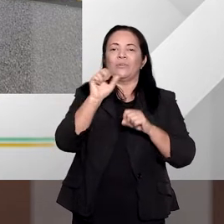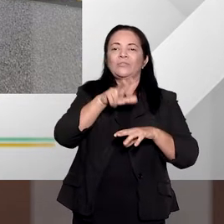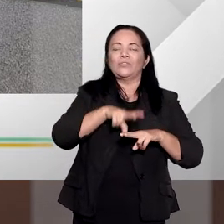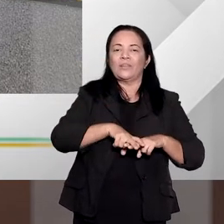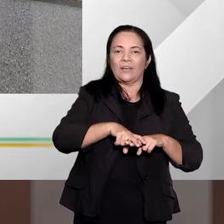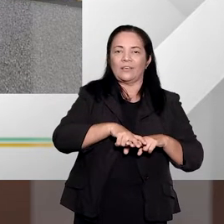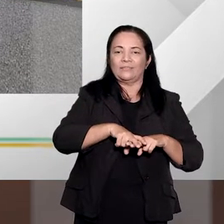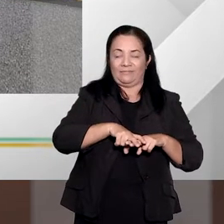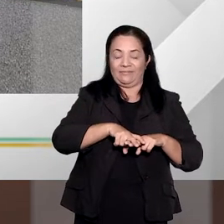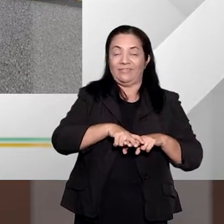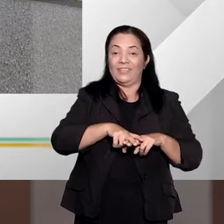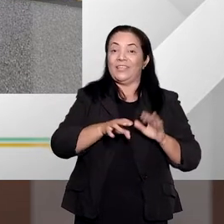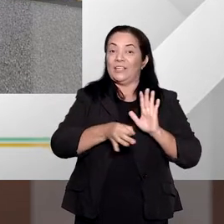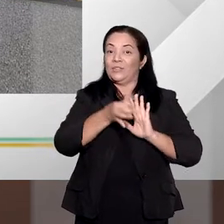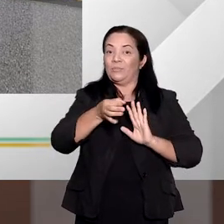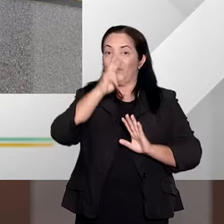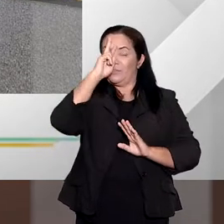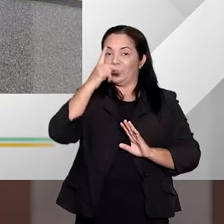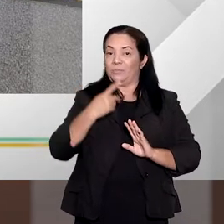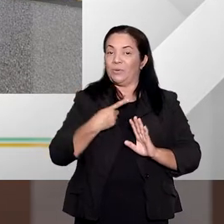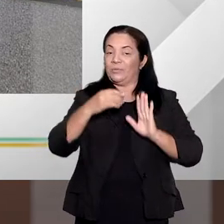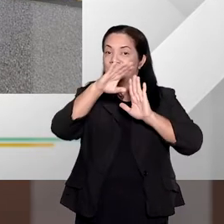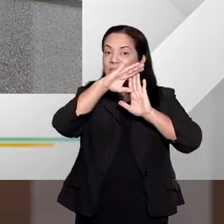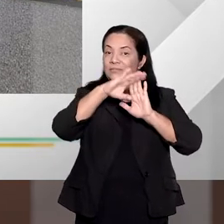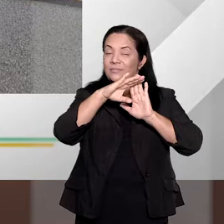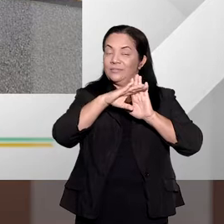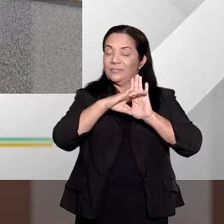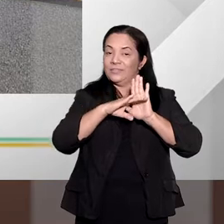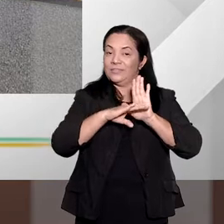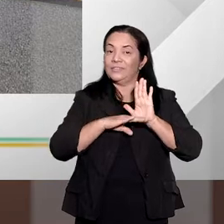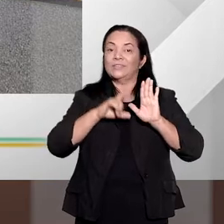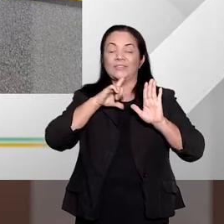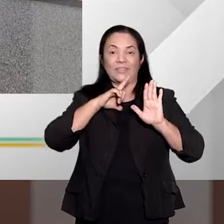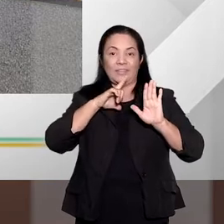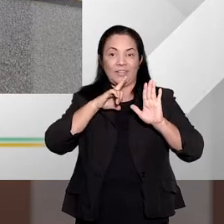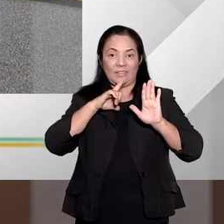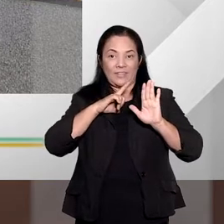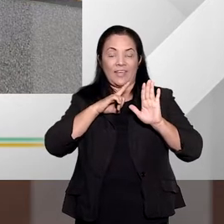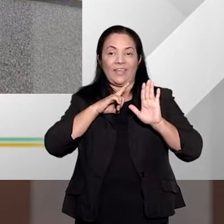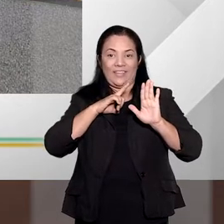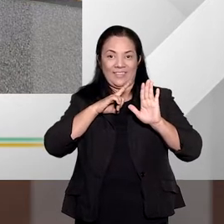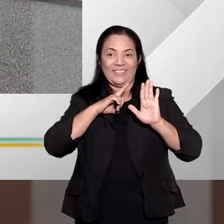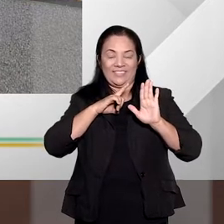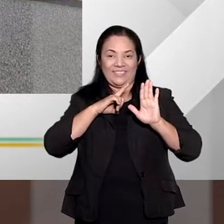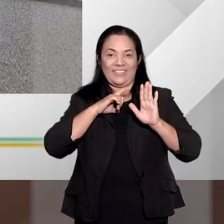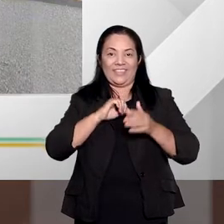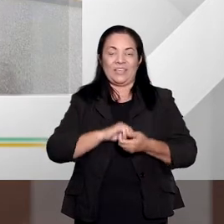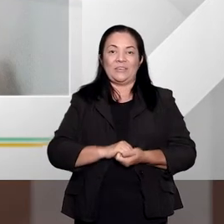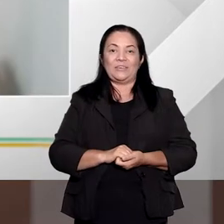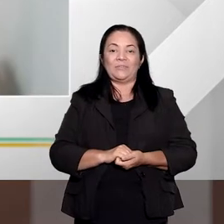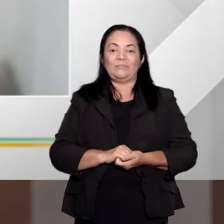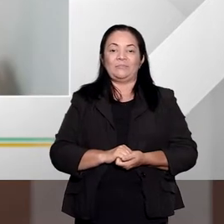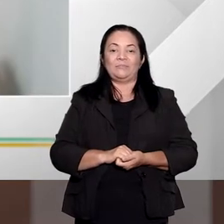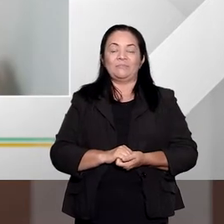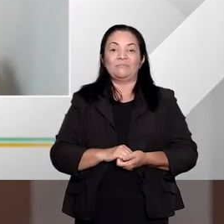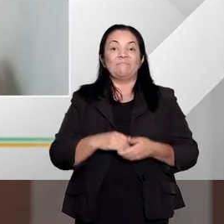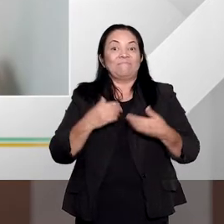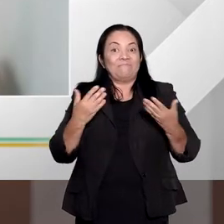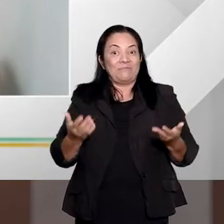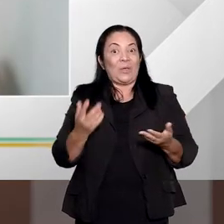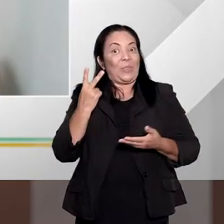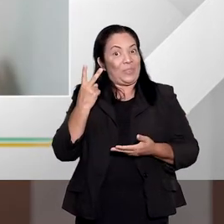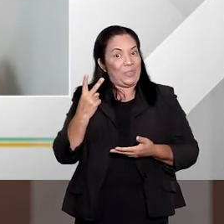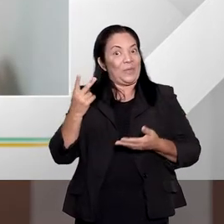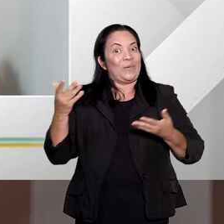nas próprias convicções e nos critérios previstos abstratamente pelo legislador. E os nossos